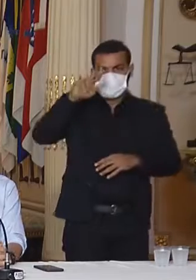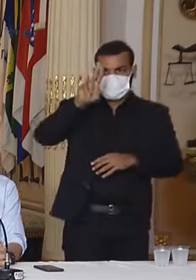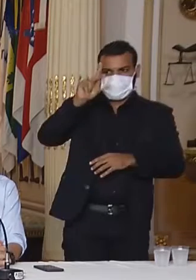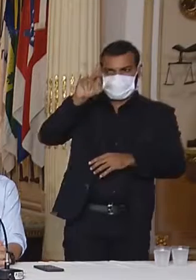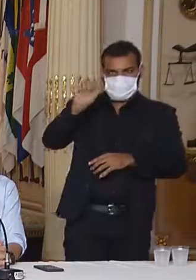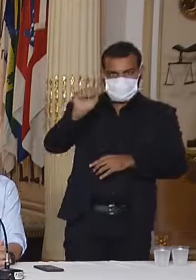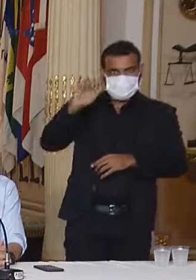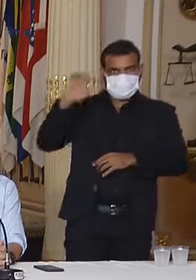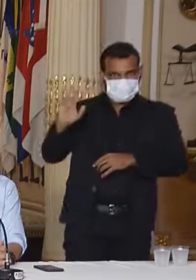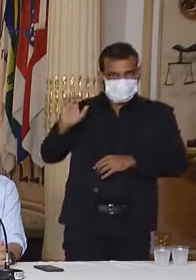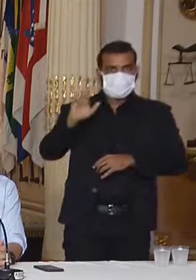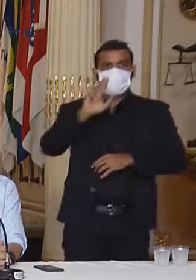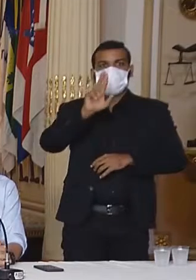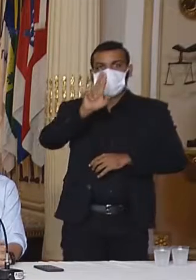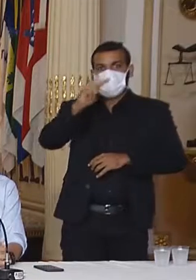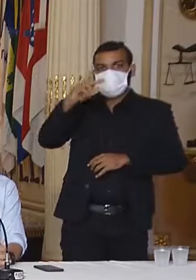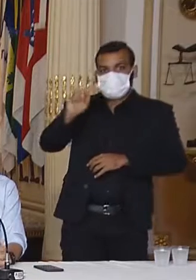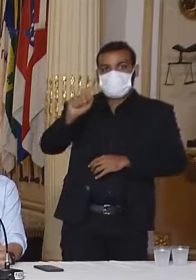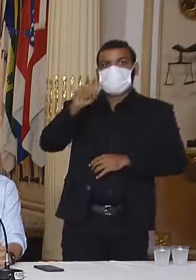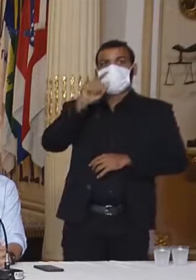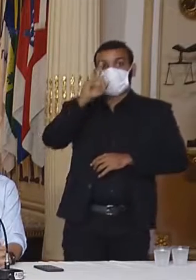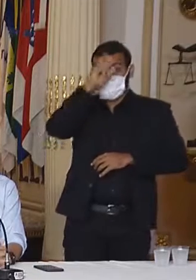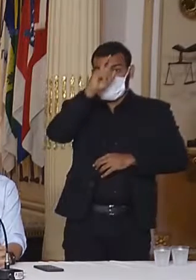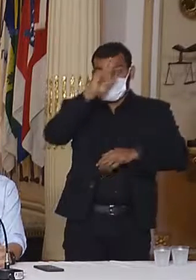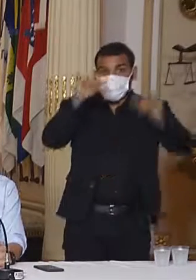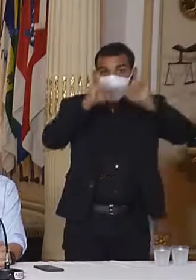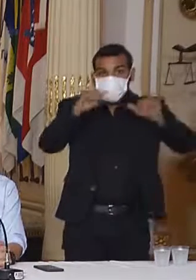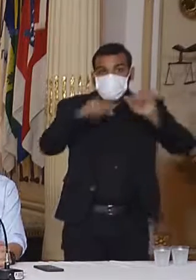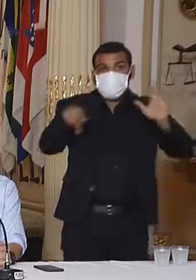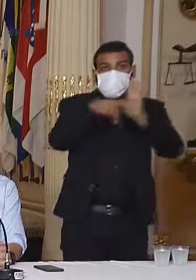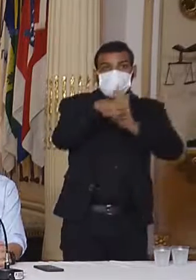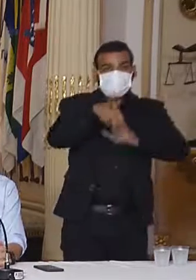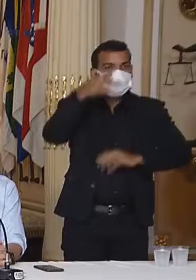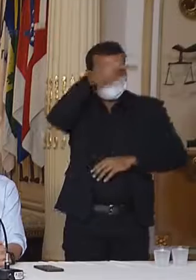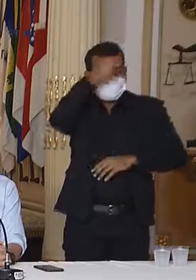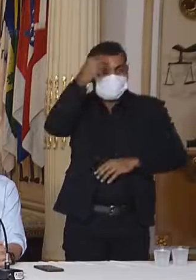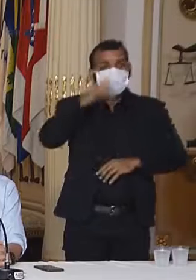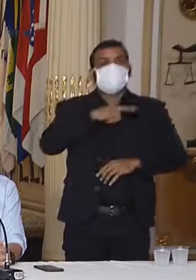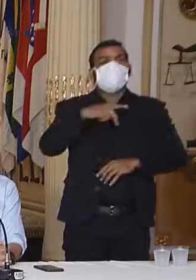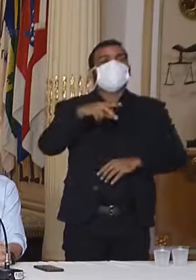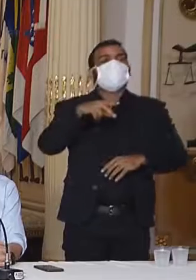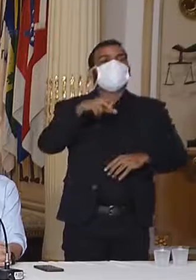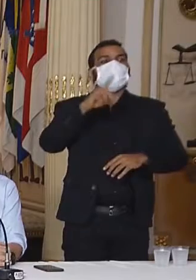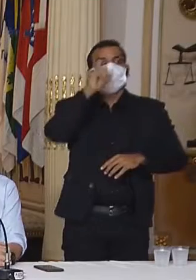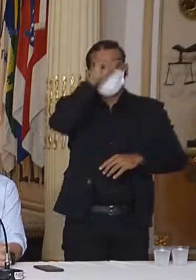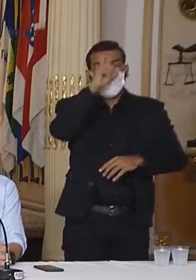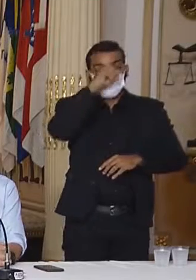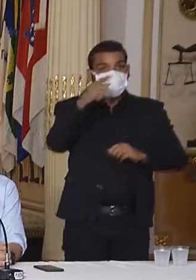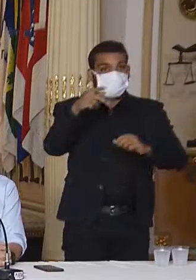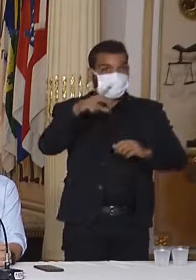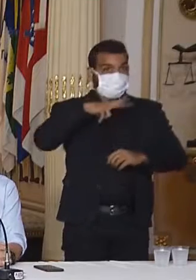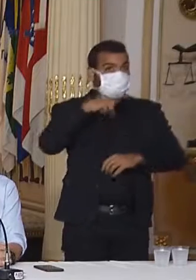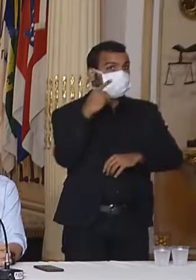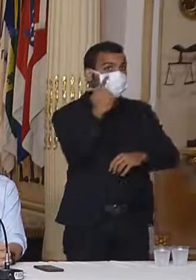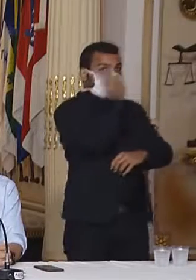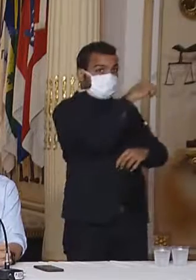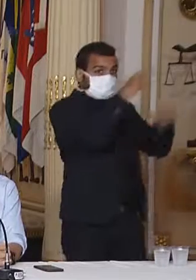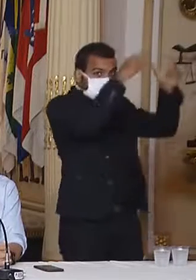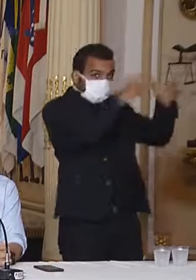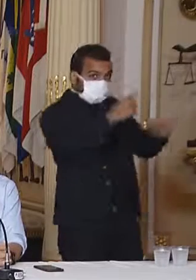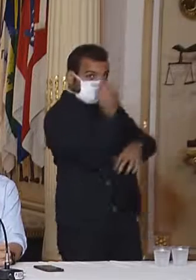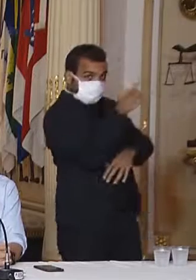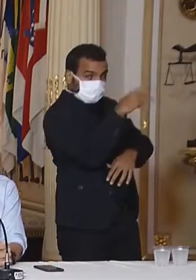quanto no próprio hospital de campanha da prefeitura, quanto em hospitais privados que foram contratados lá nesse momento. Então a gente não tem hoje